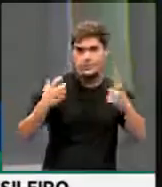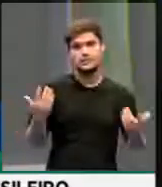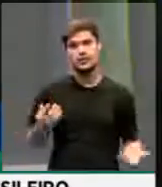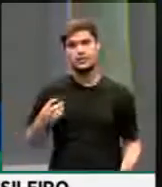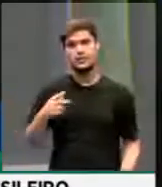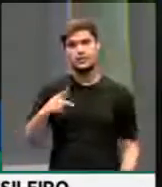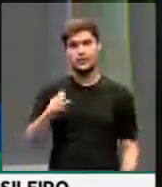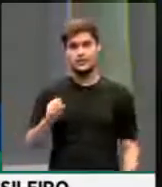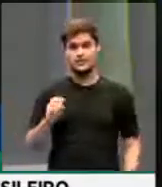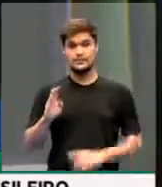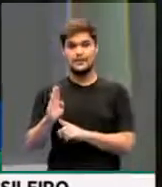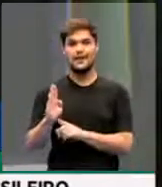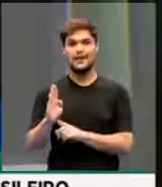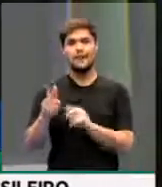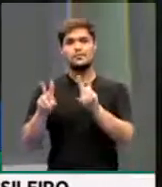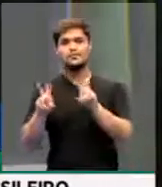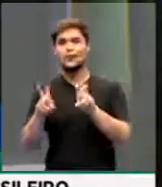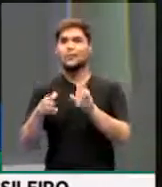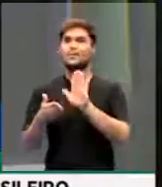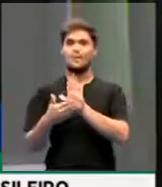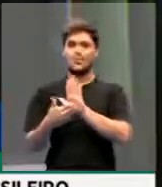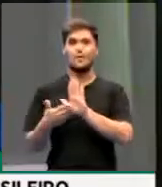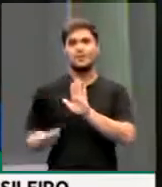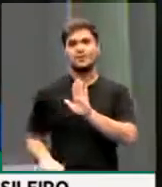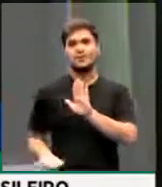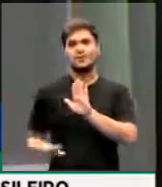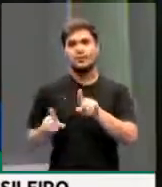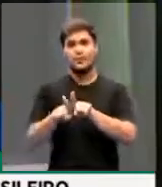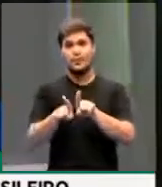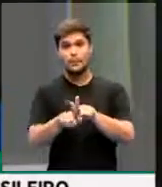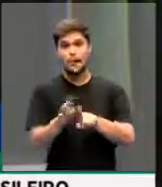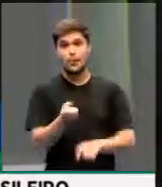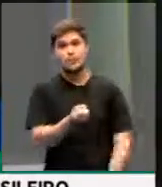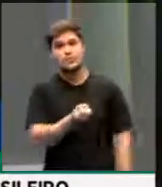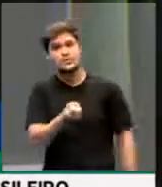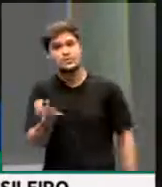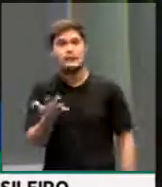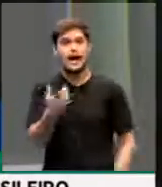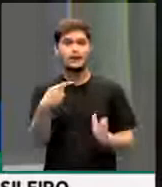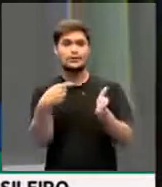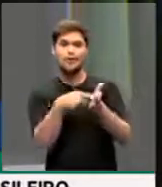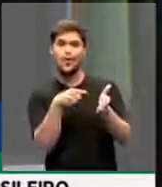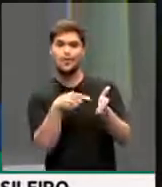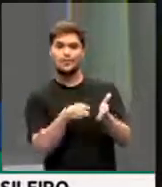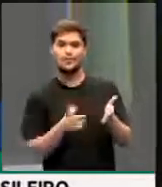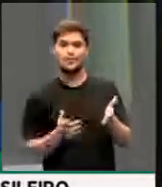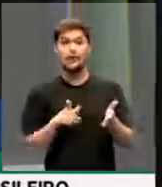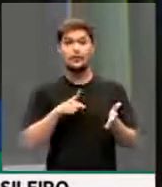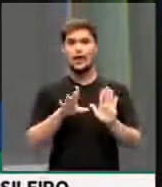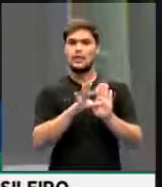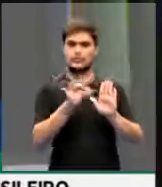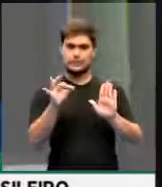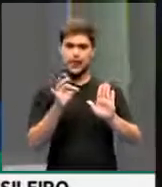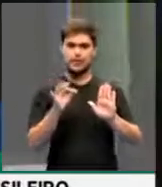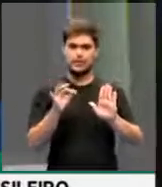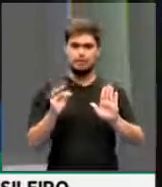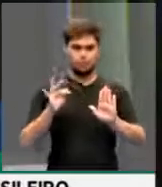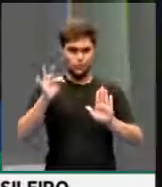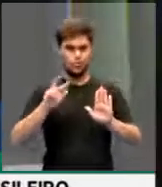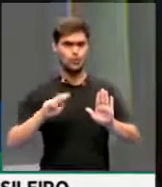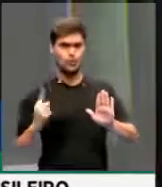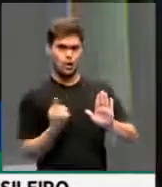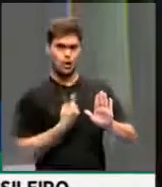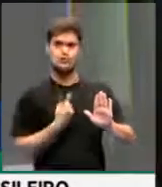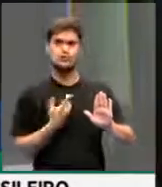temos com a votação dessa matéria. Assim também com o aumento do número de pontos. Tem um destaque do PSB que vai ser votado daqui a pouco. Nós